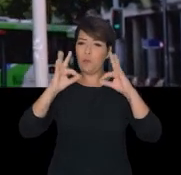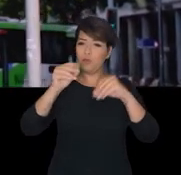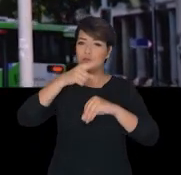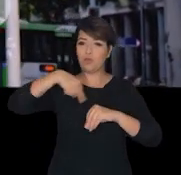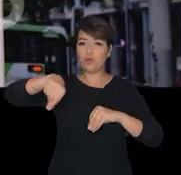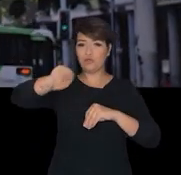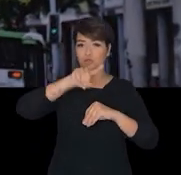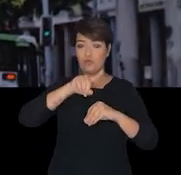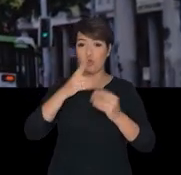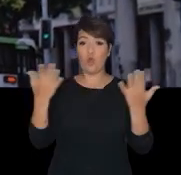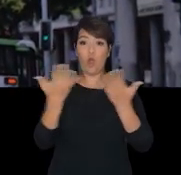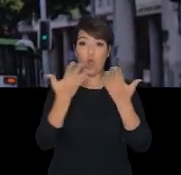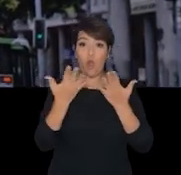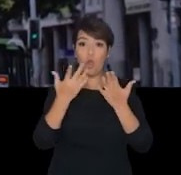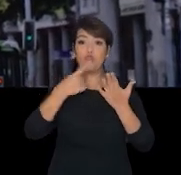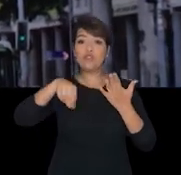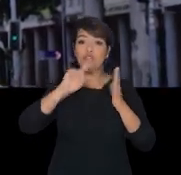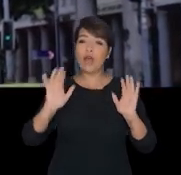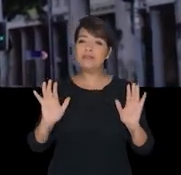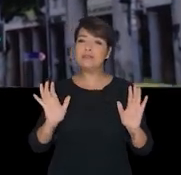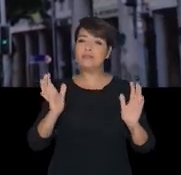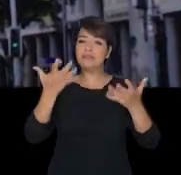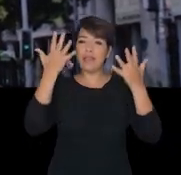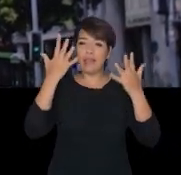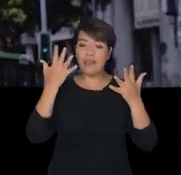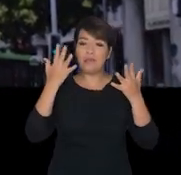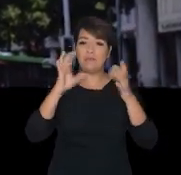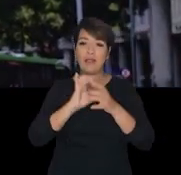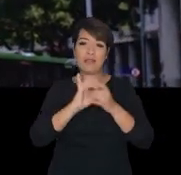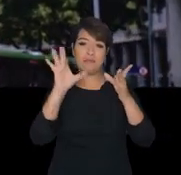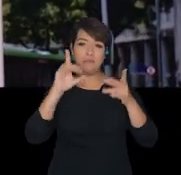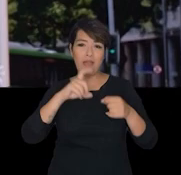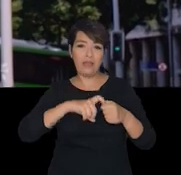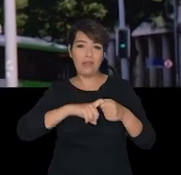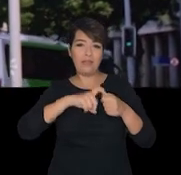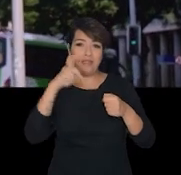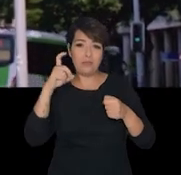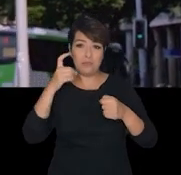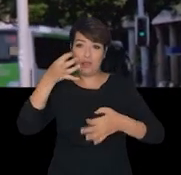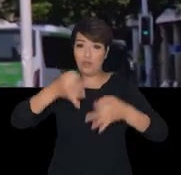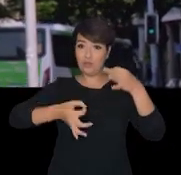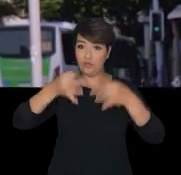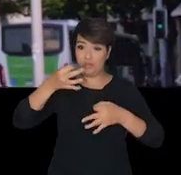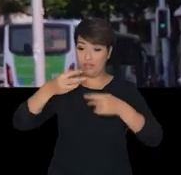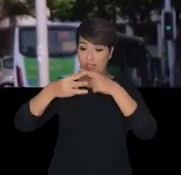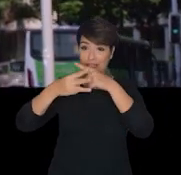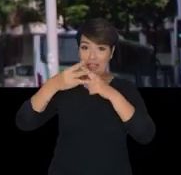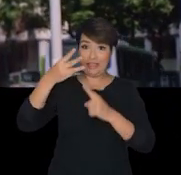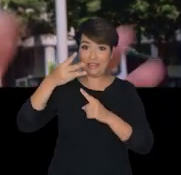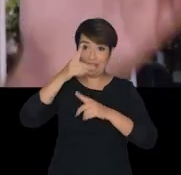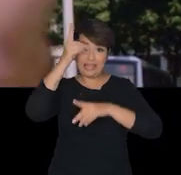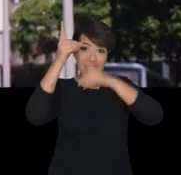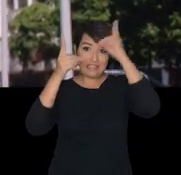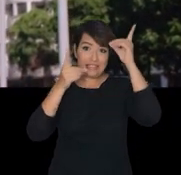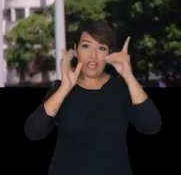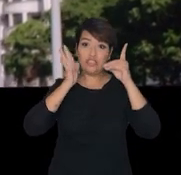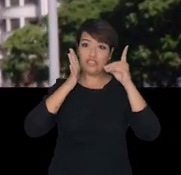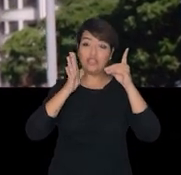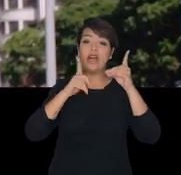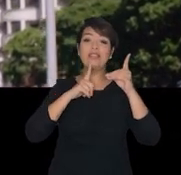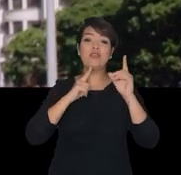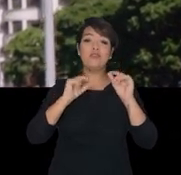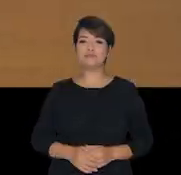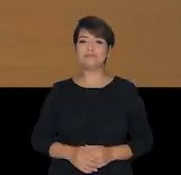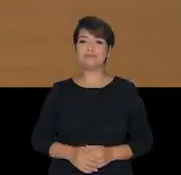É hoje que a gente celebra a liberdade A independência e a justiça Três ideias que já atraíram multidões